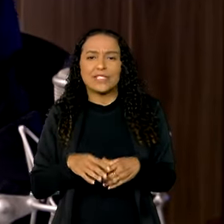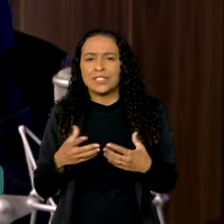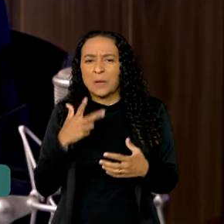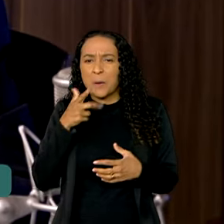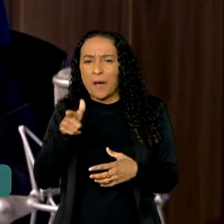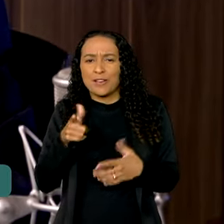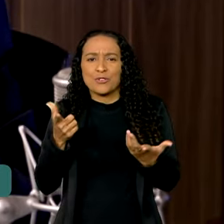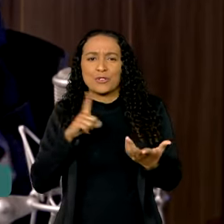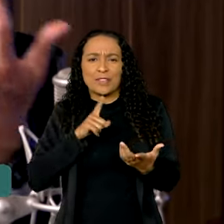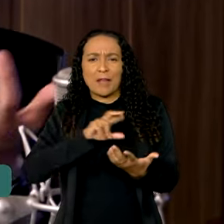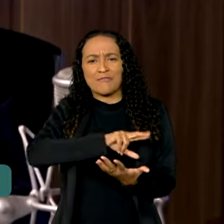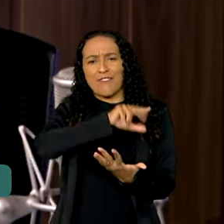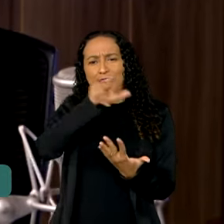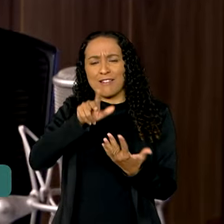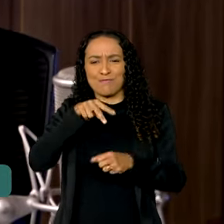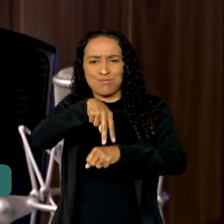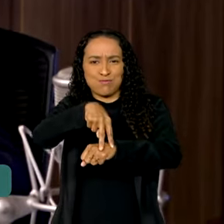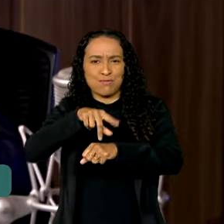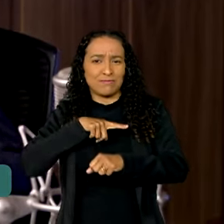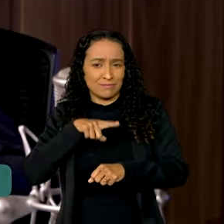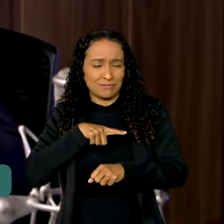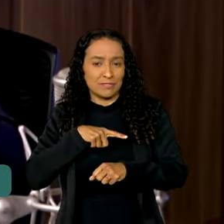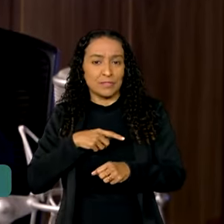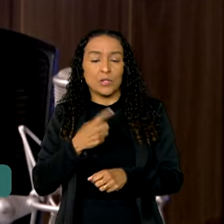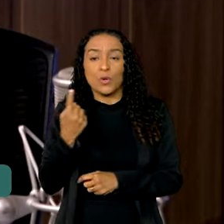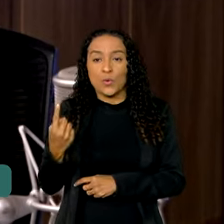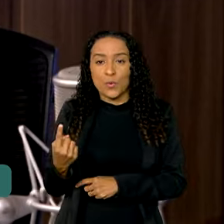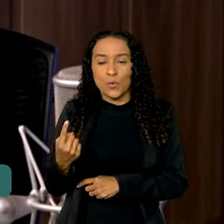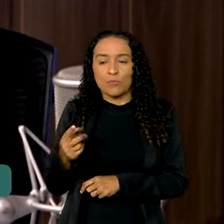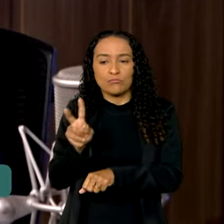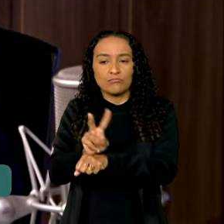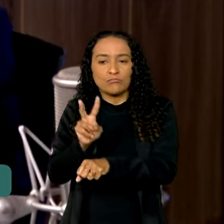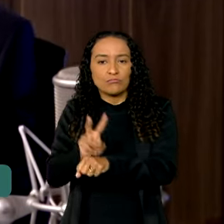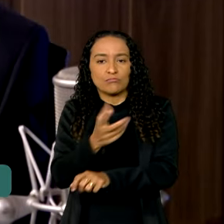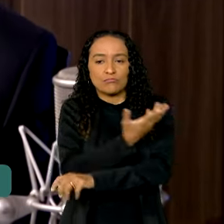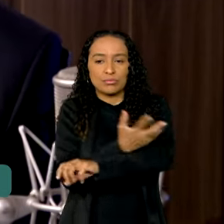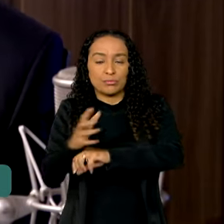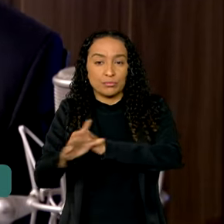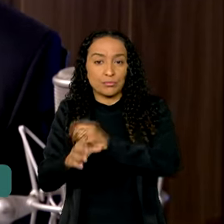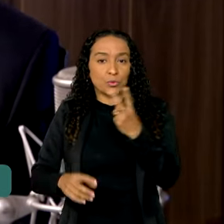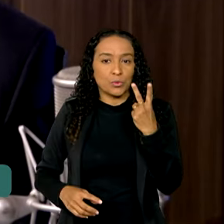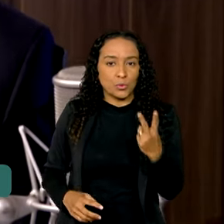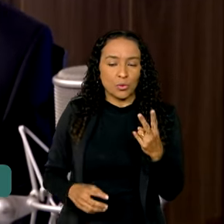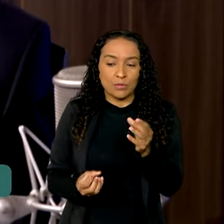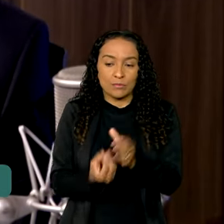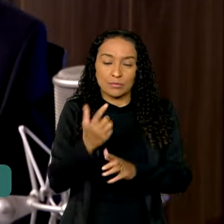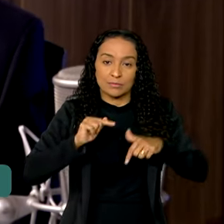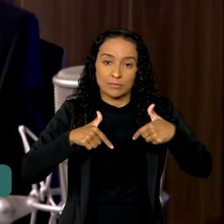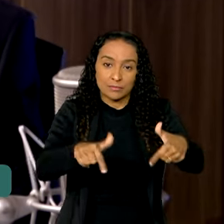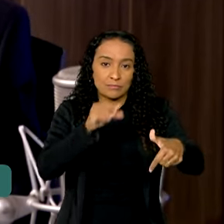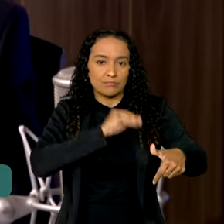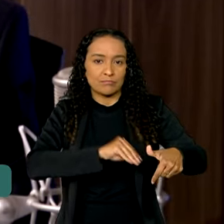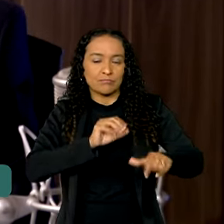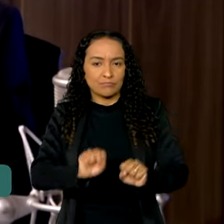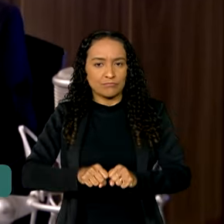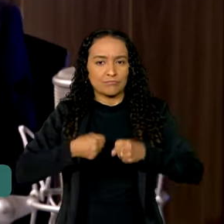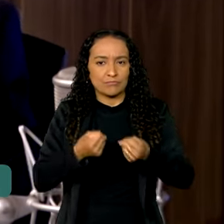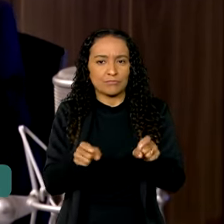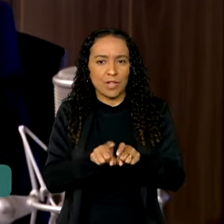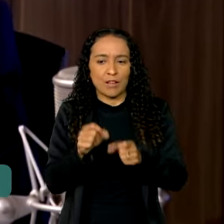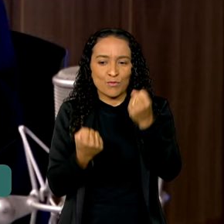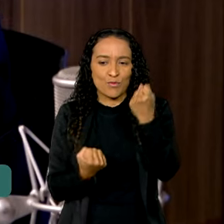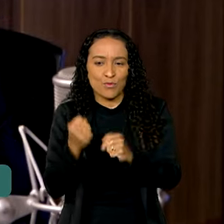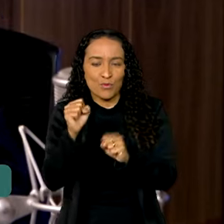acho que aí você tem diversas frentes. Um, o cuidado com meio ambiente. Dois, gerar emprego e renda e fortalecer a nossa